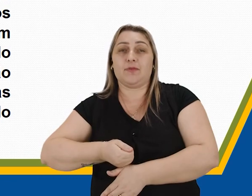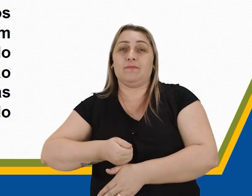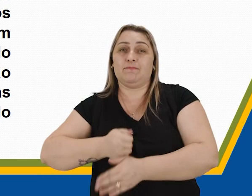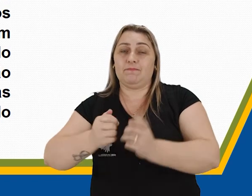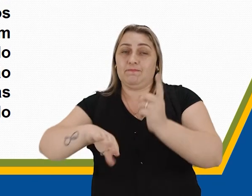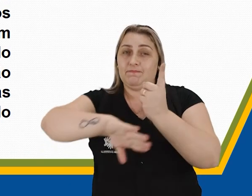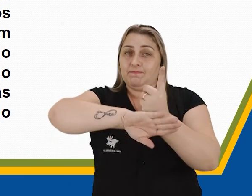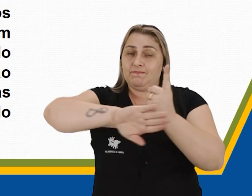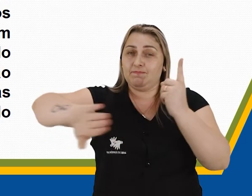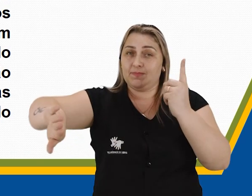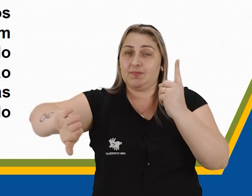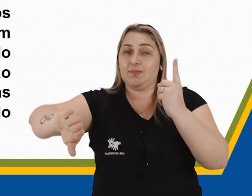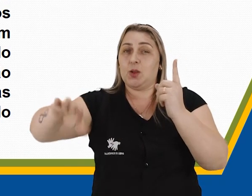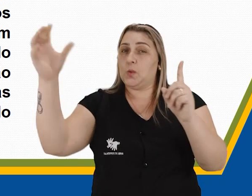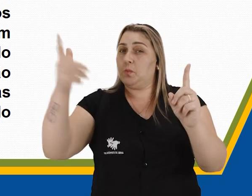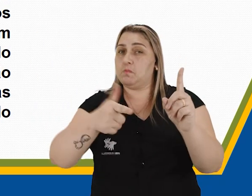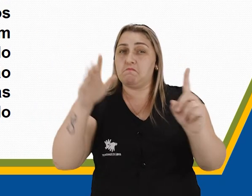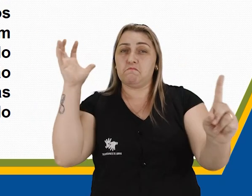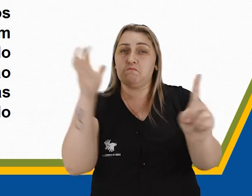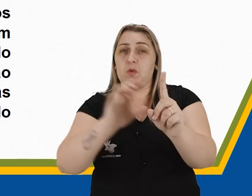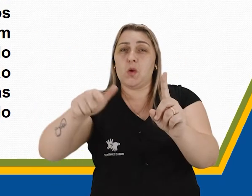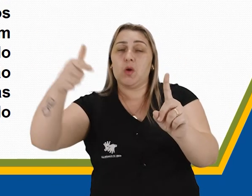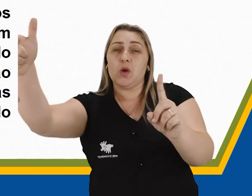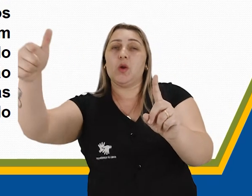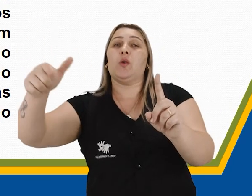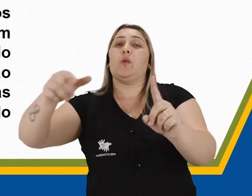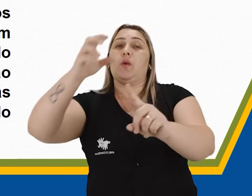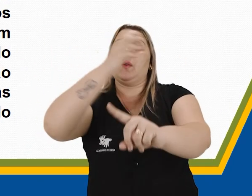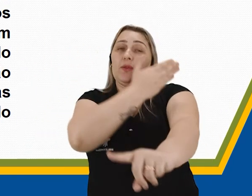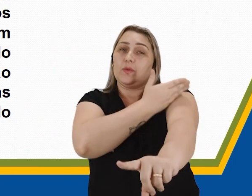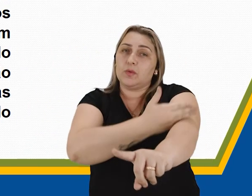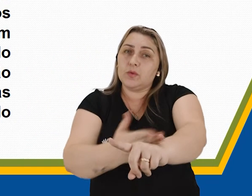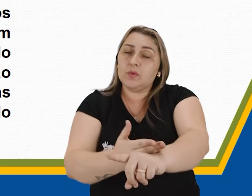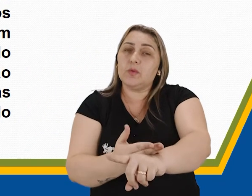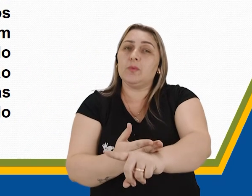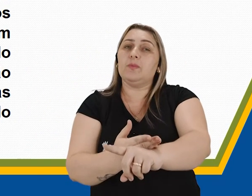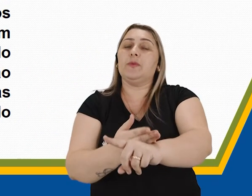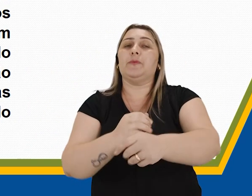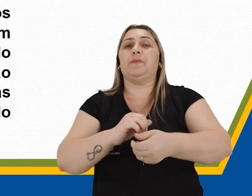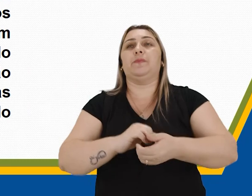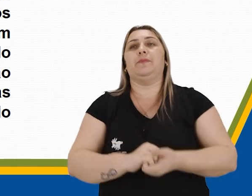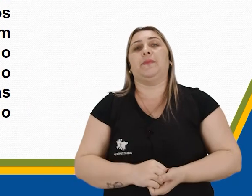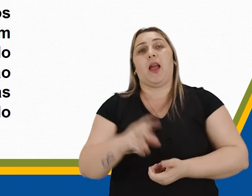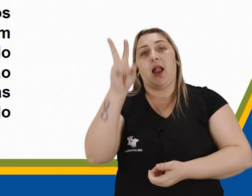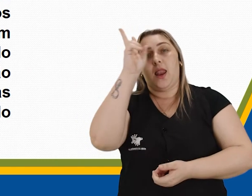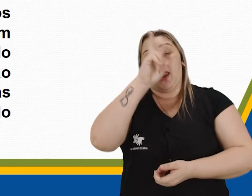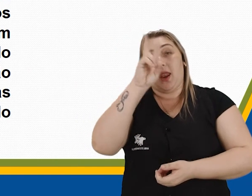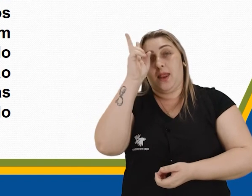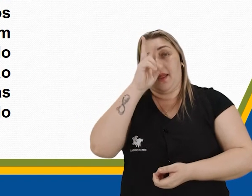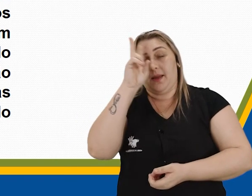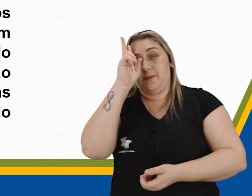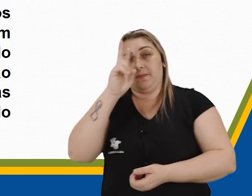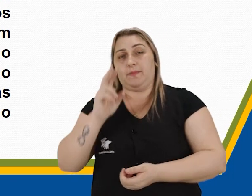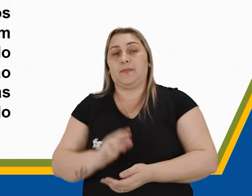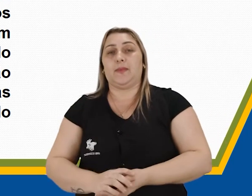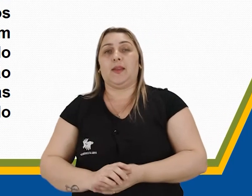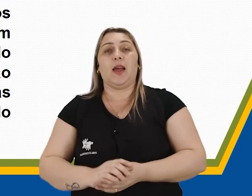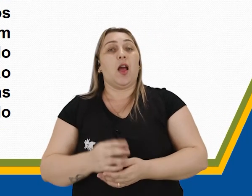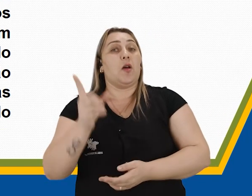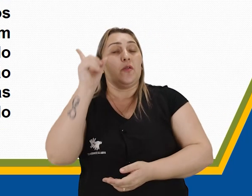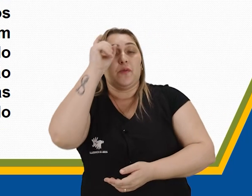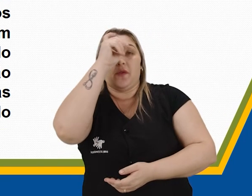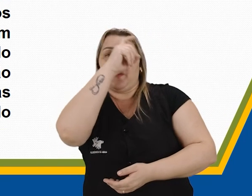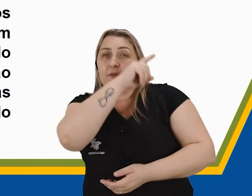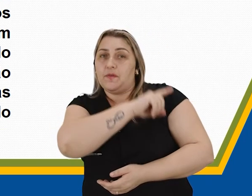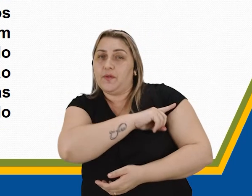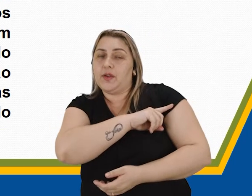influência de outras culturas, até seu domínio pelos romanos. Lembrem-se dessa informação. Não foi difícil